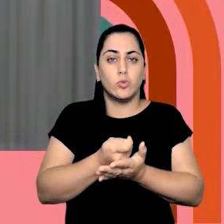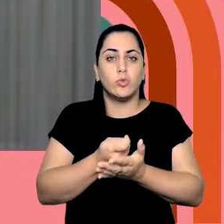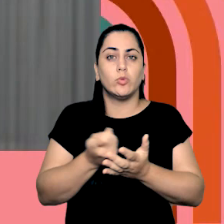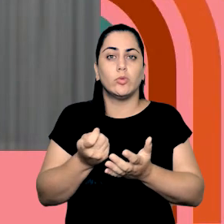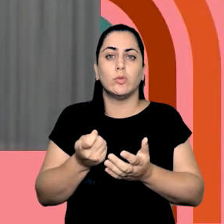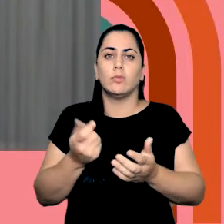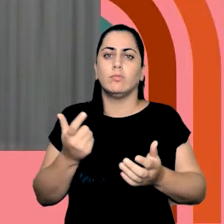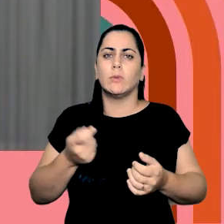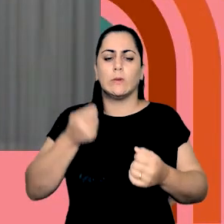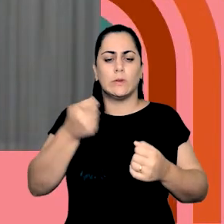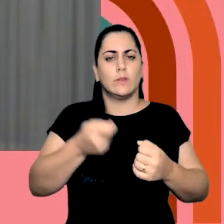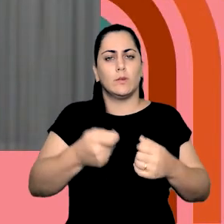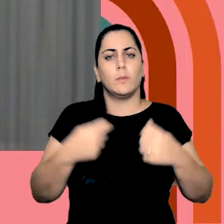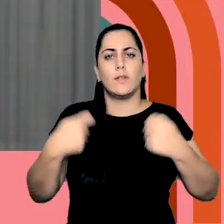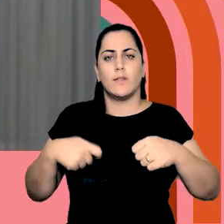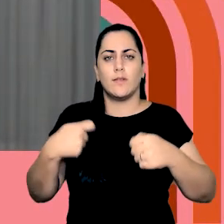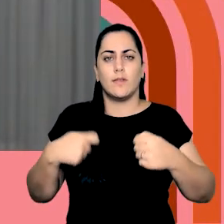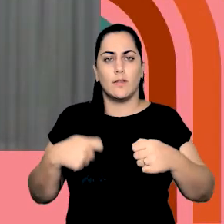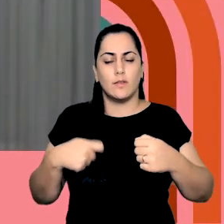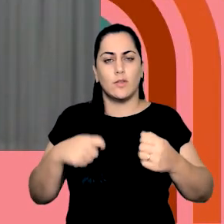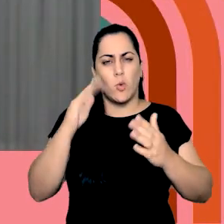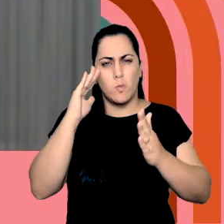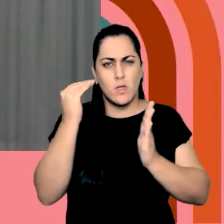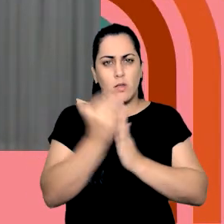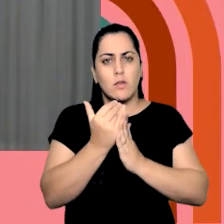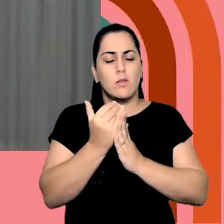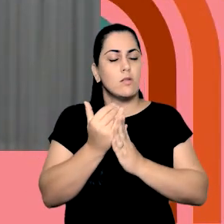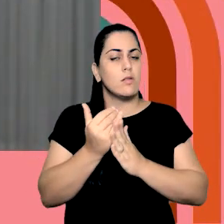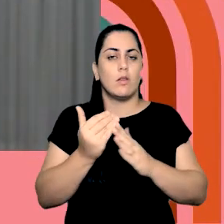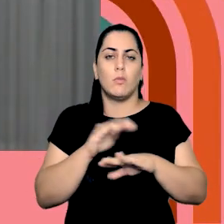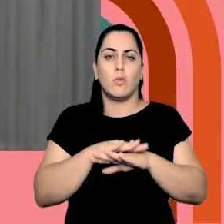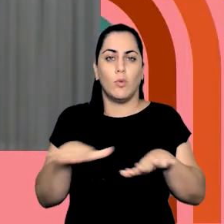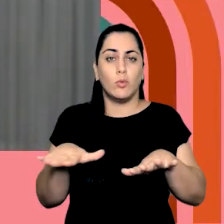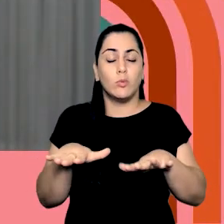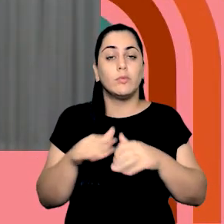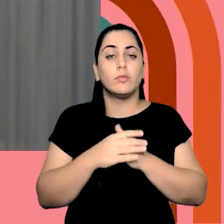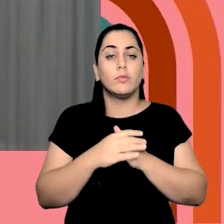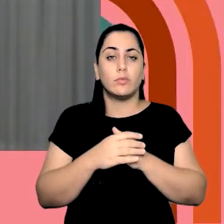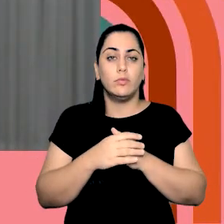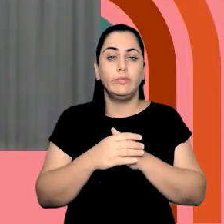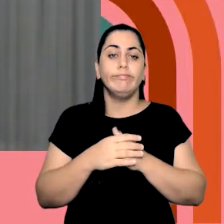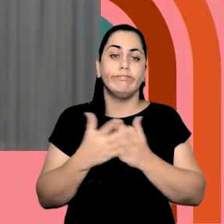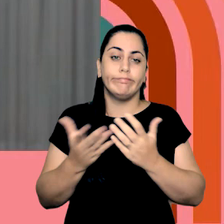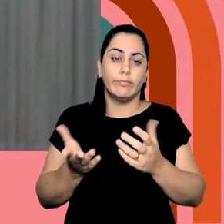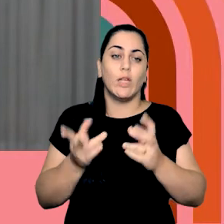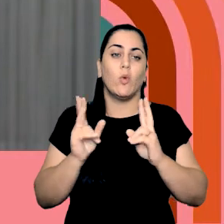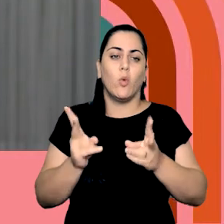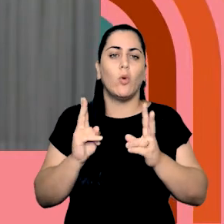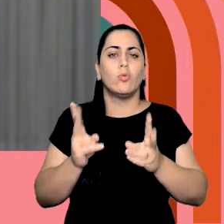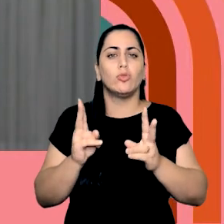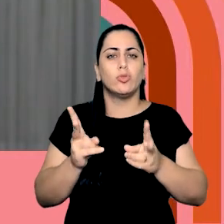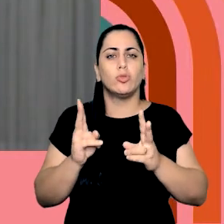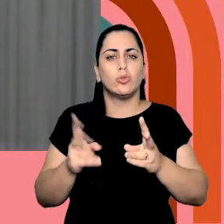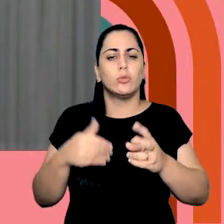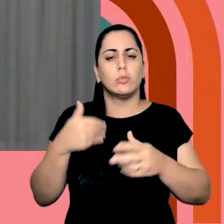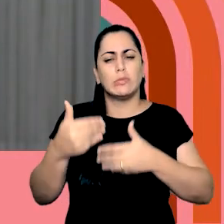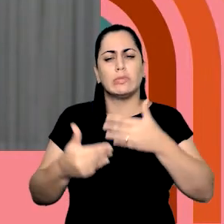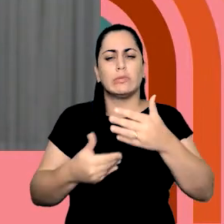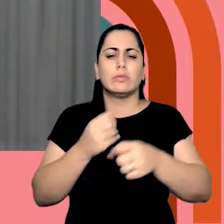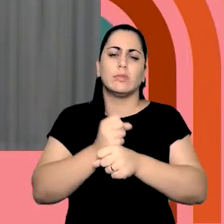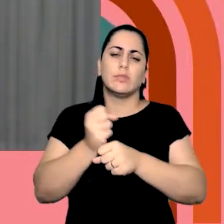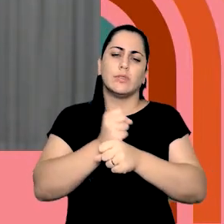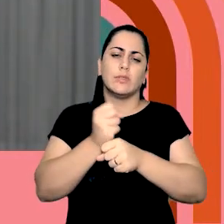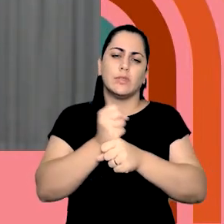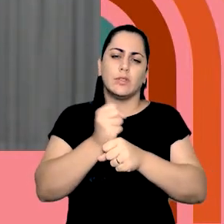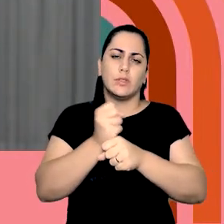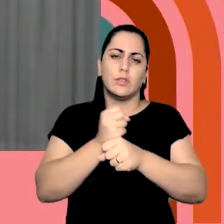compulsório, obrigatório, que vem sendo disseminado há anos